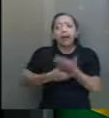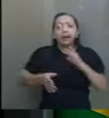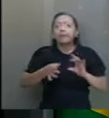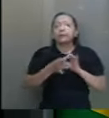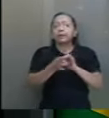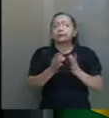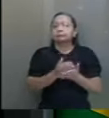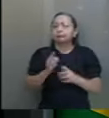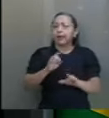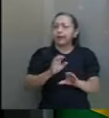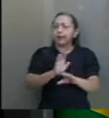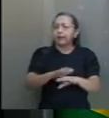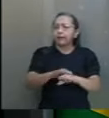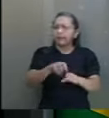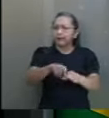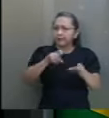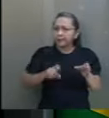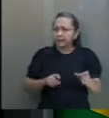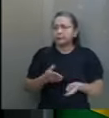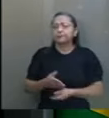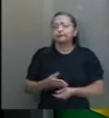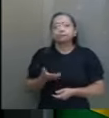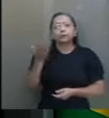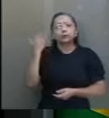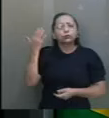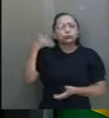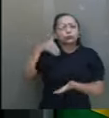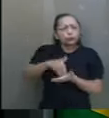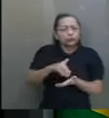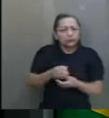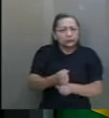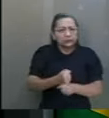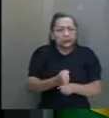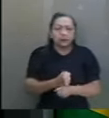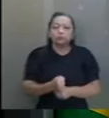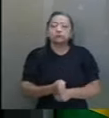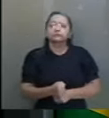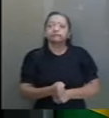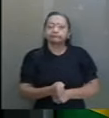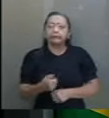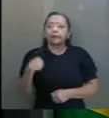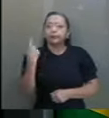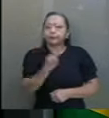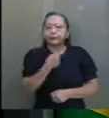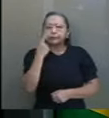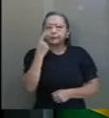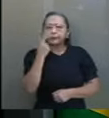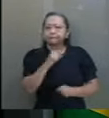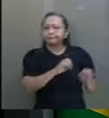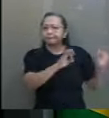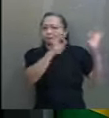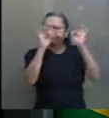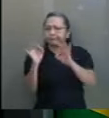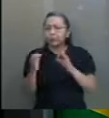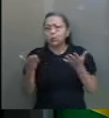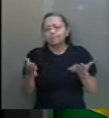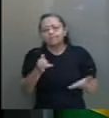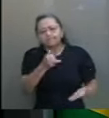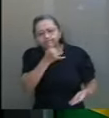da independência. Nos últimos anos, temos assistido, infelizmente,